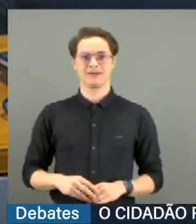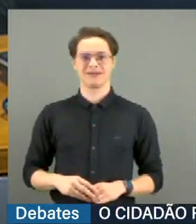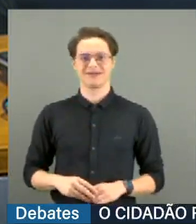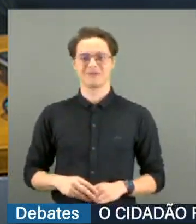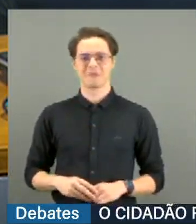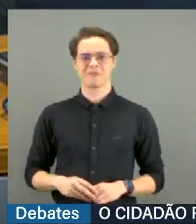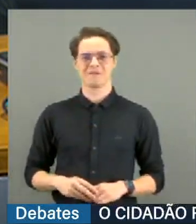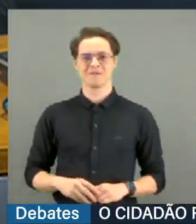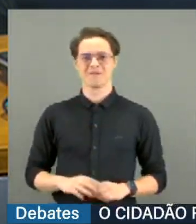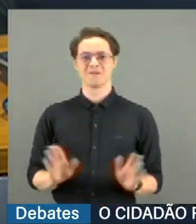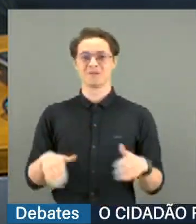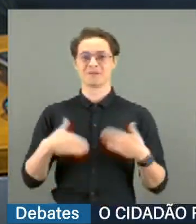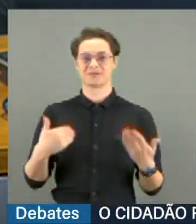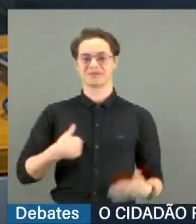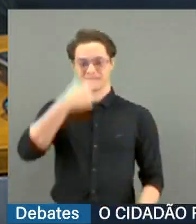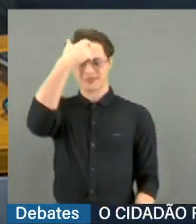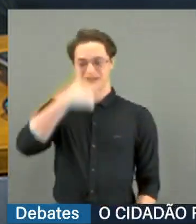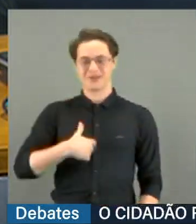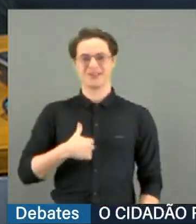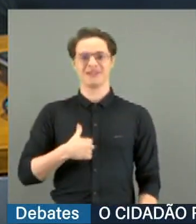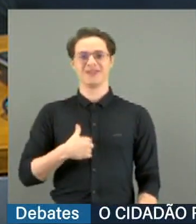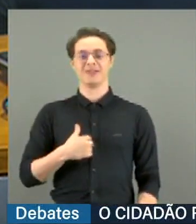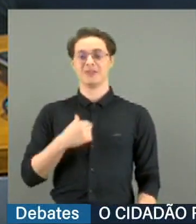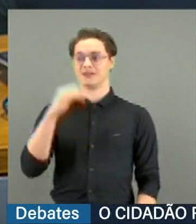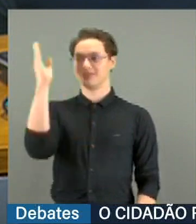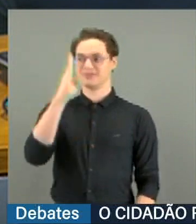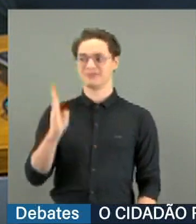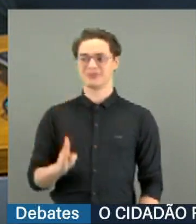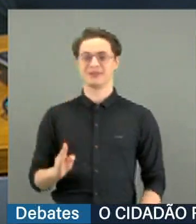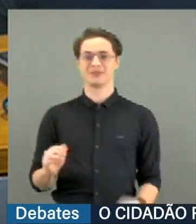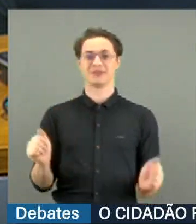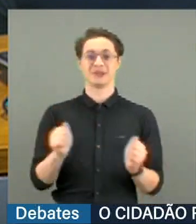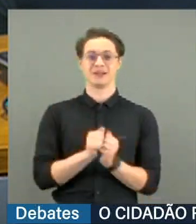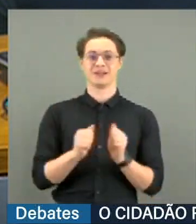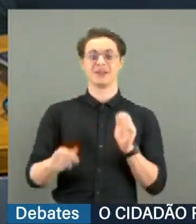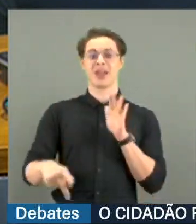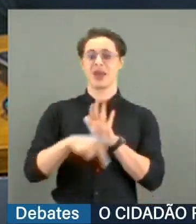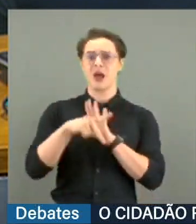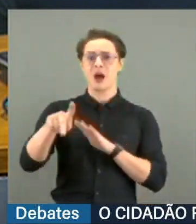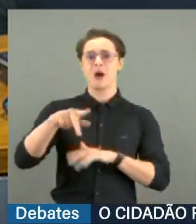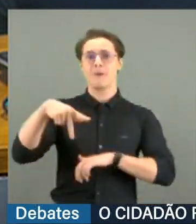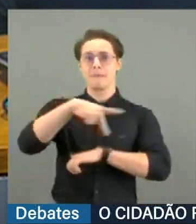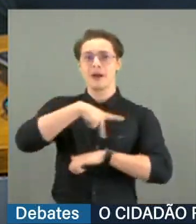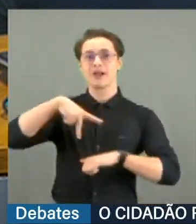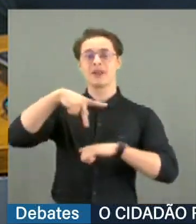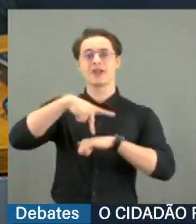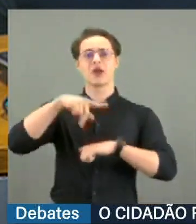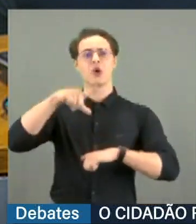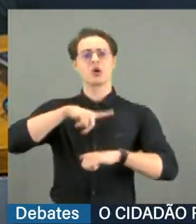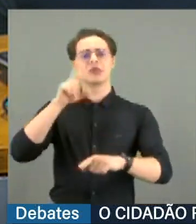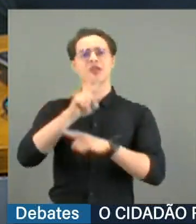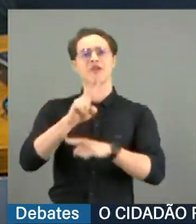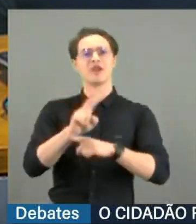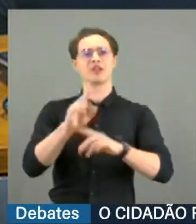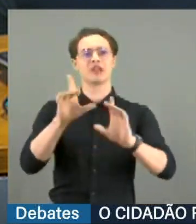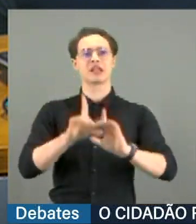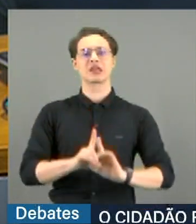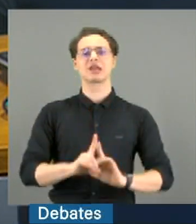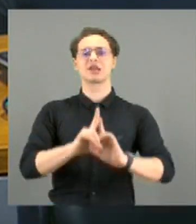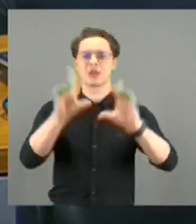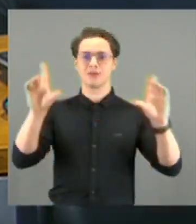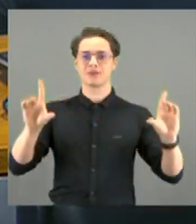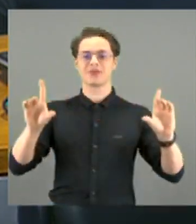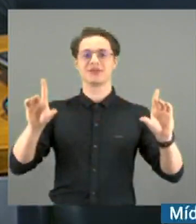eu sou daquele brasileiro, presidente Cid, que acredito neste país, que acredito e defendo a democracia, sim,